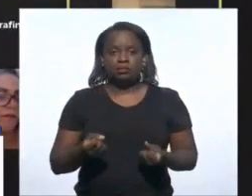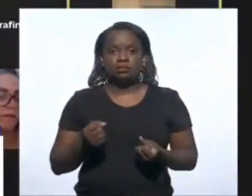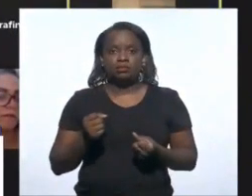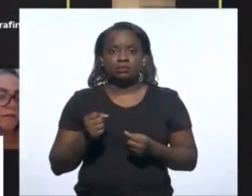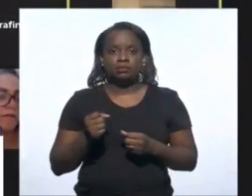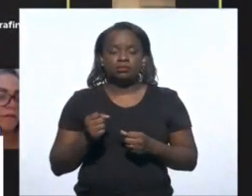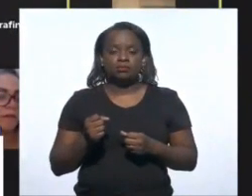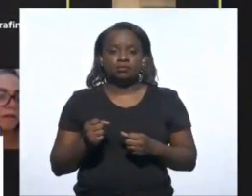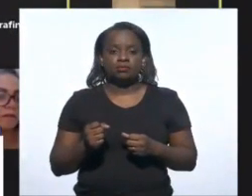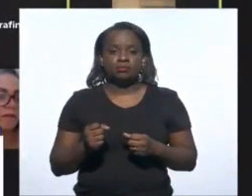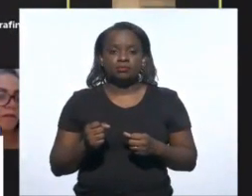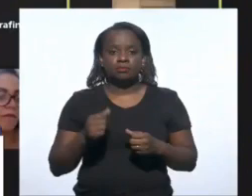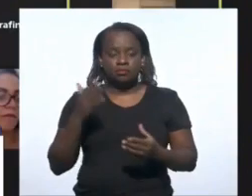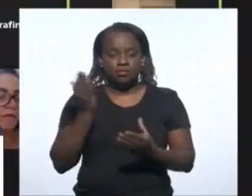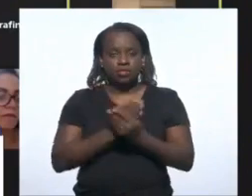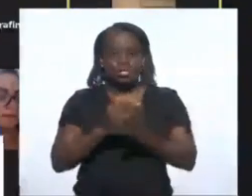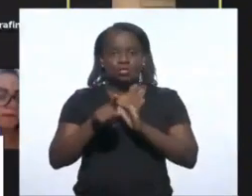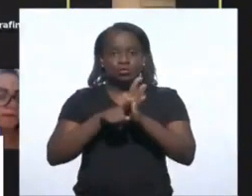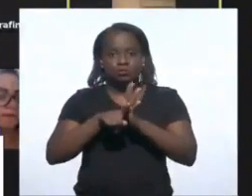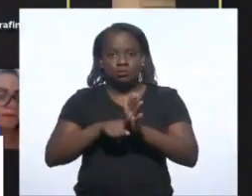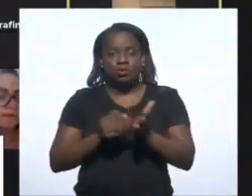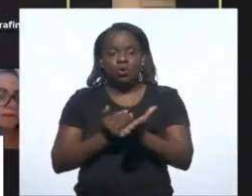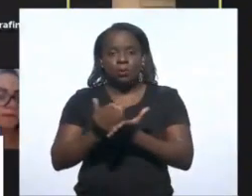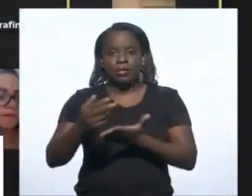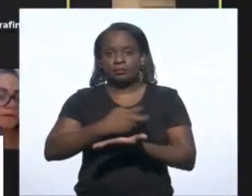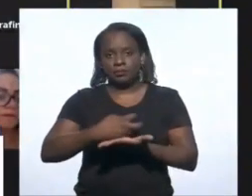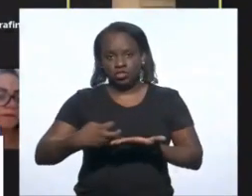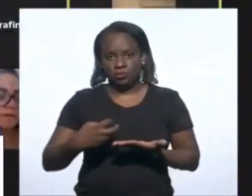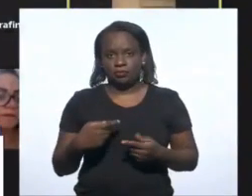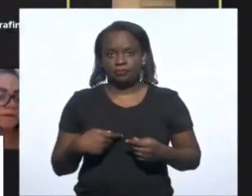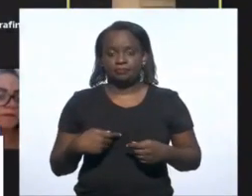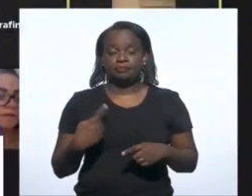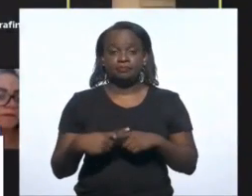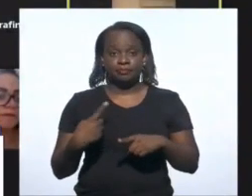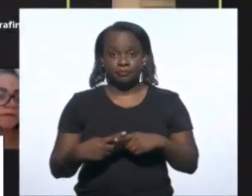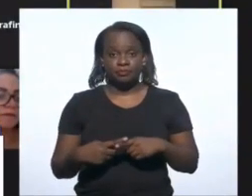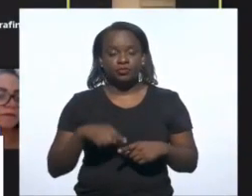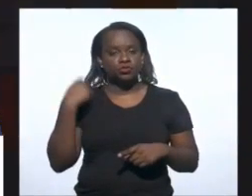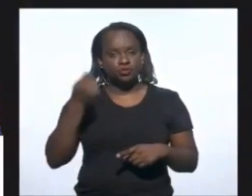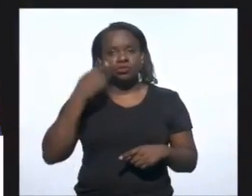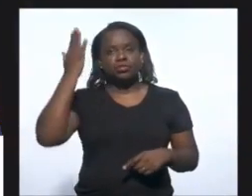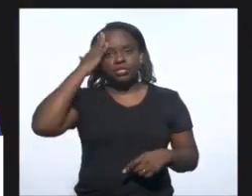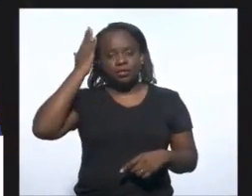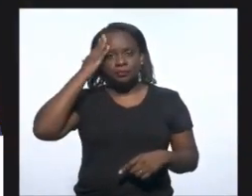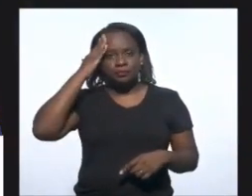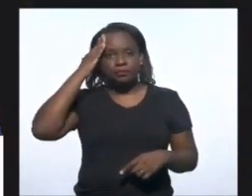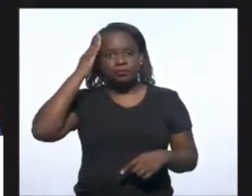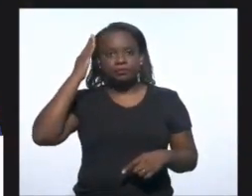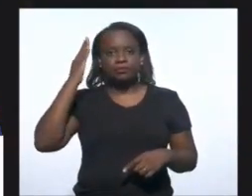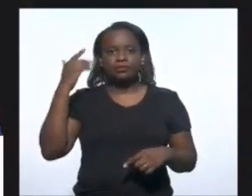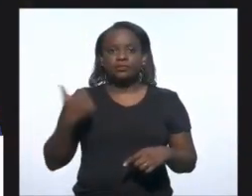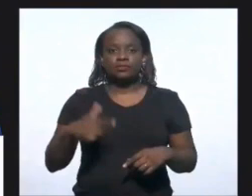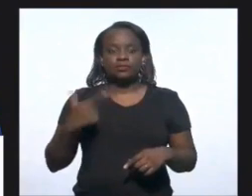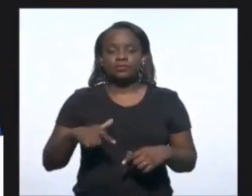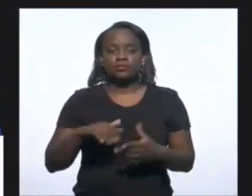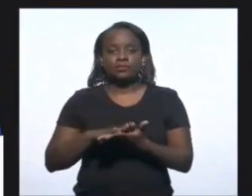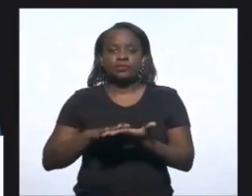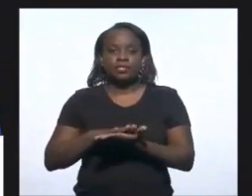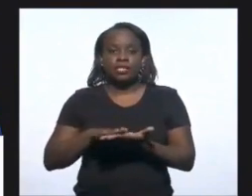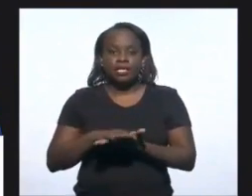do processo de impeachment. Isso porque, todos sabem, não há nenhum